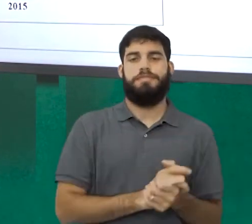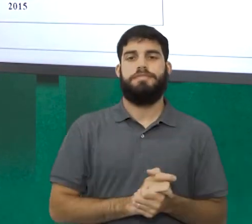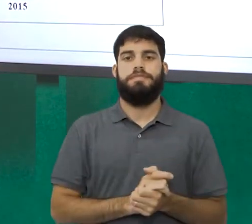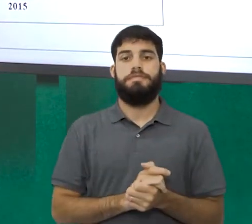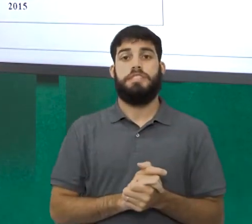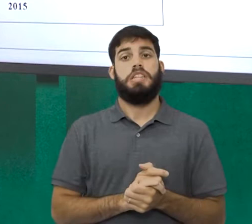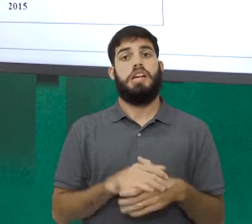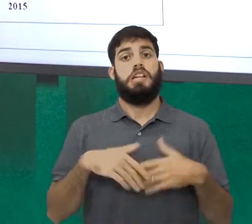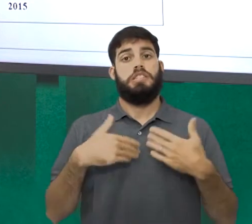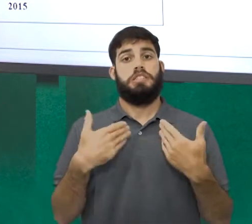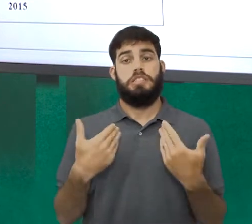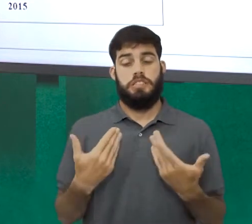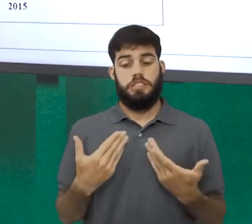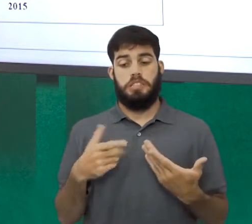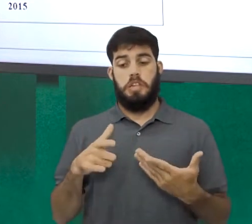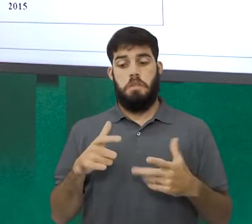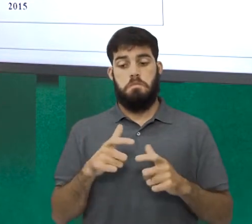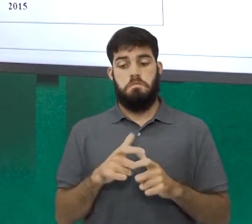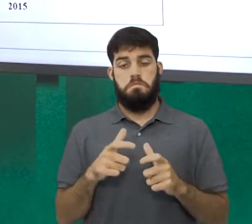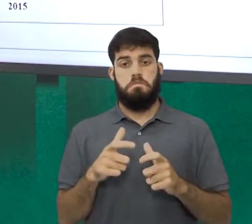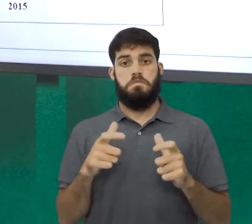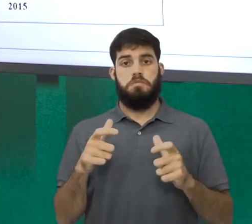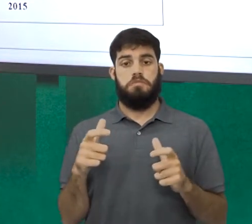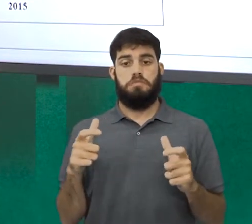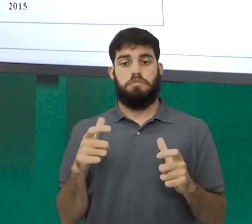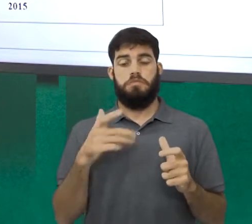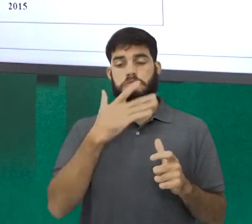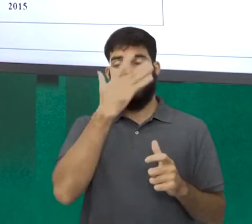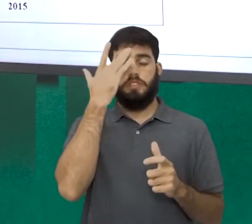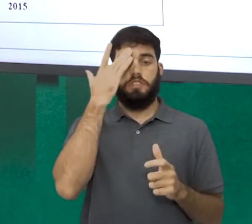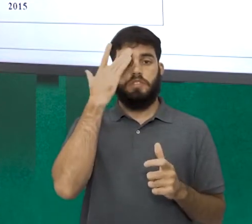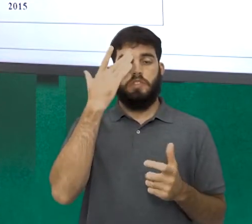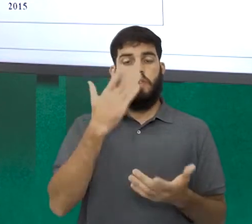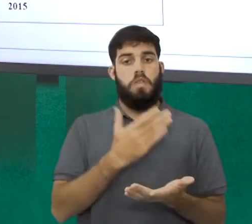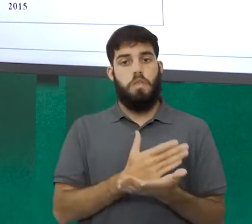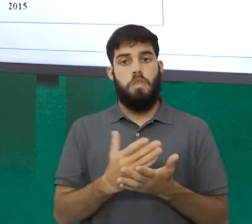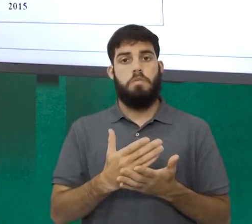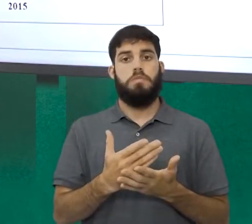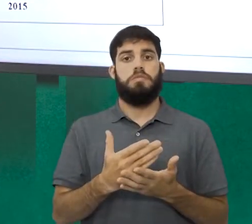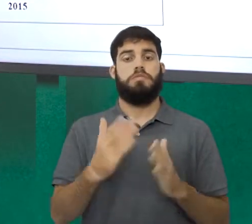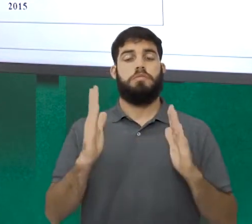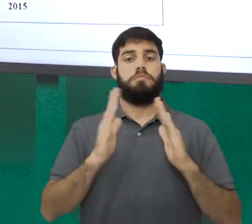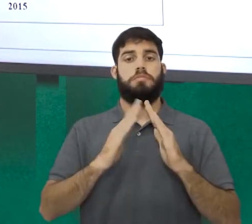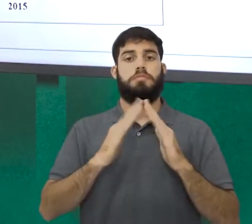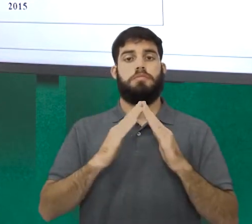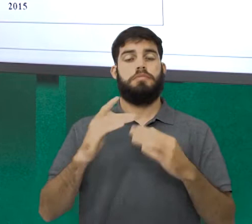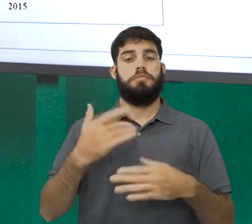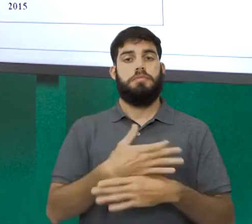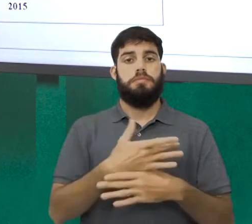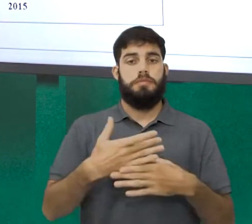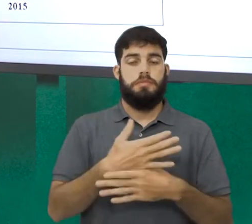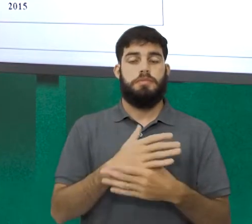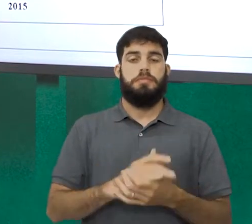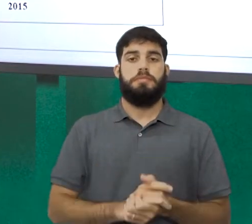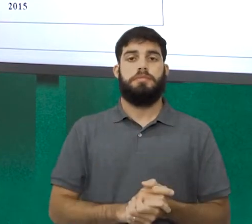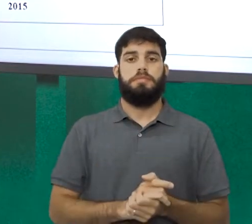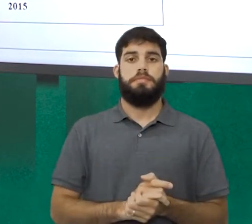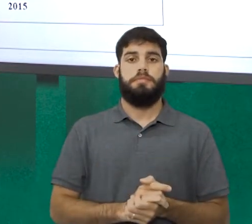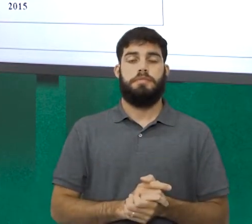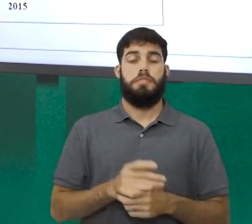quando a maioria da população passa a morar em cidades, a gente diz que o país é